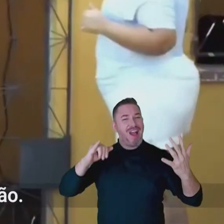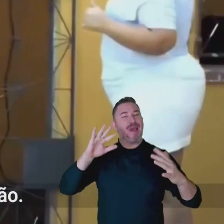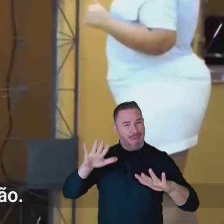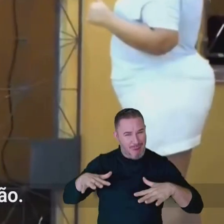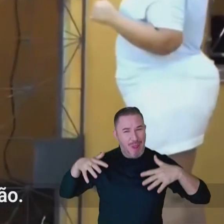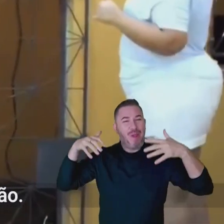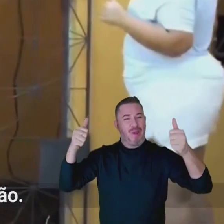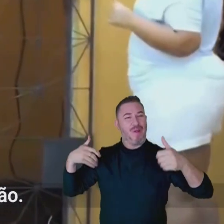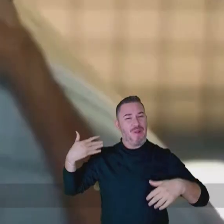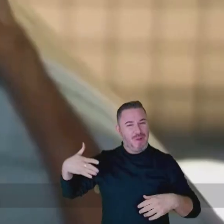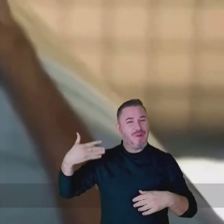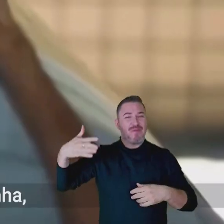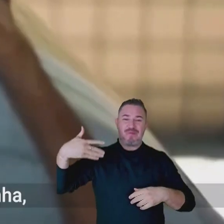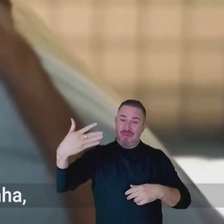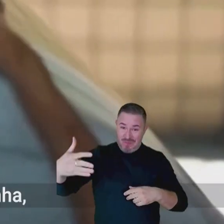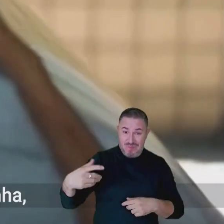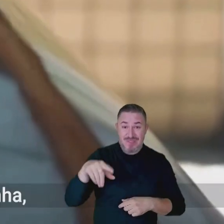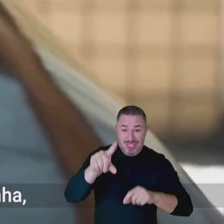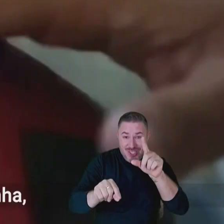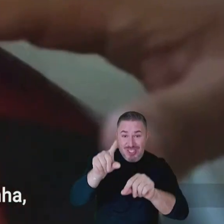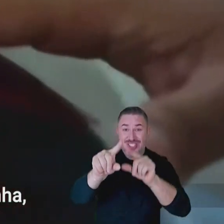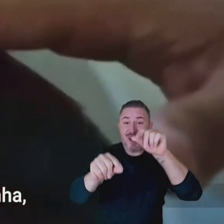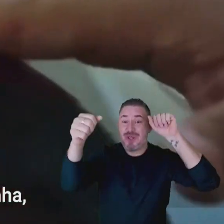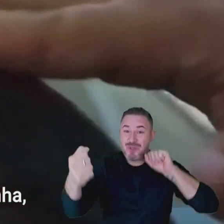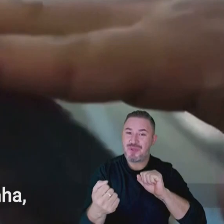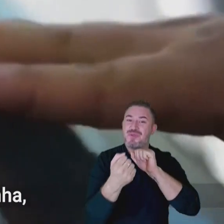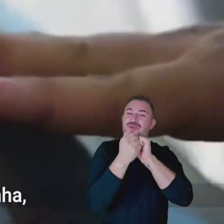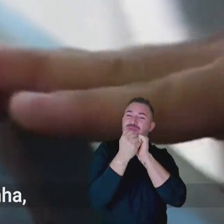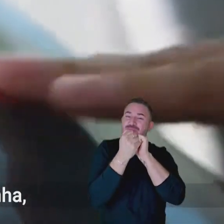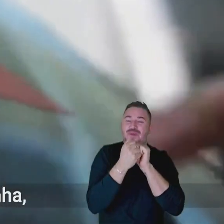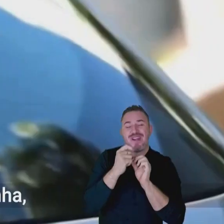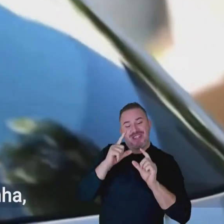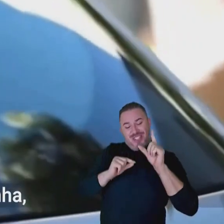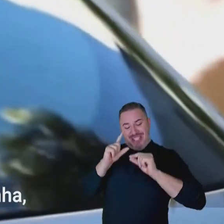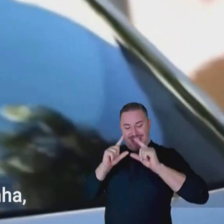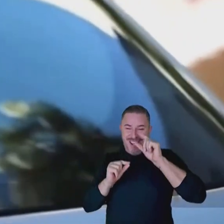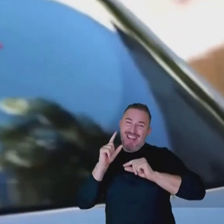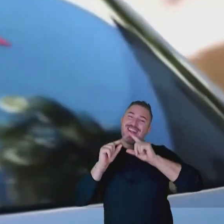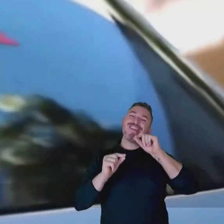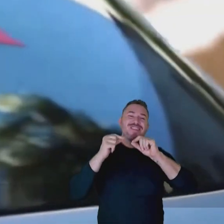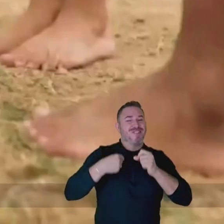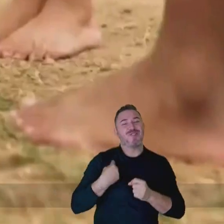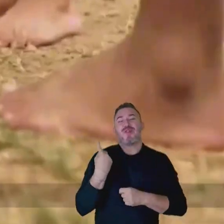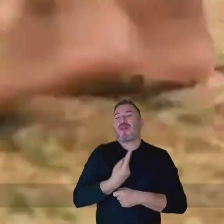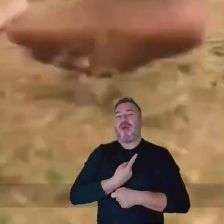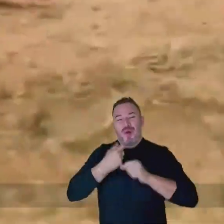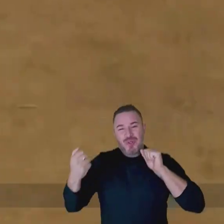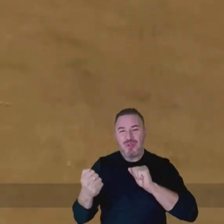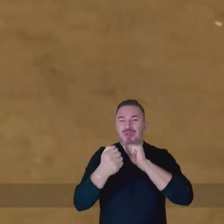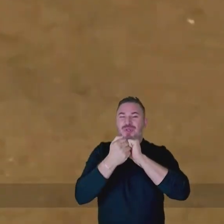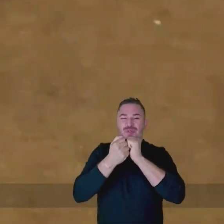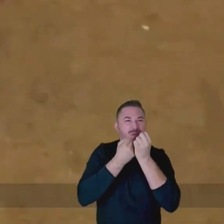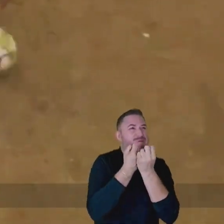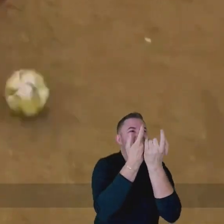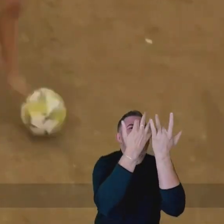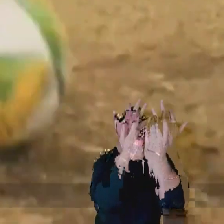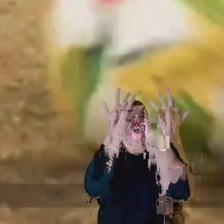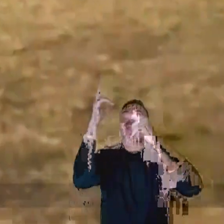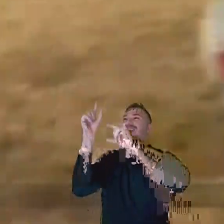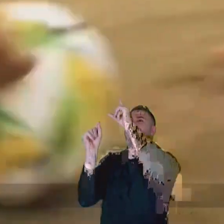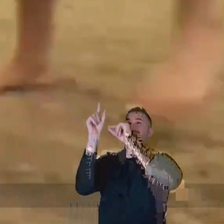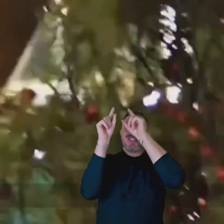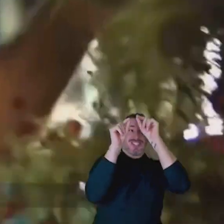melhores virão Pegue sua estrela e junte com a minha Vamos formar uma constelação